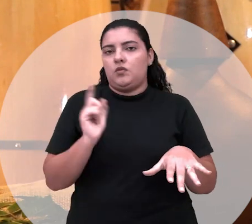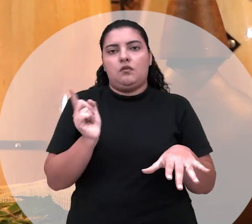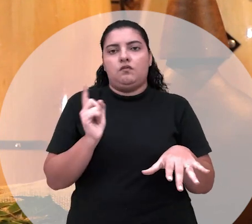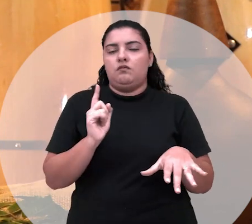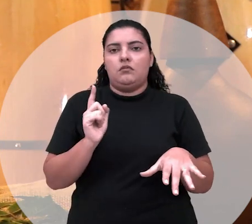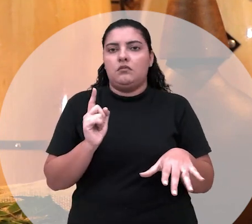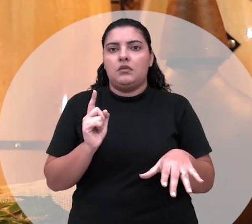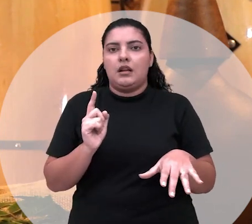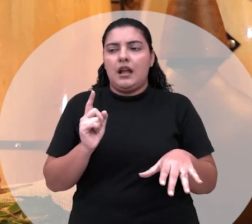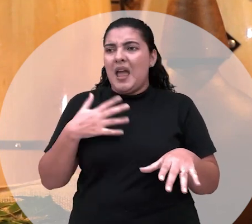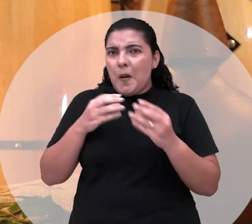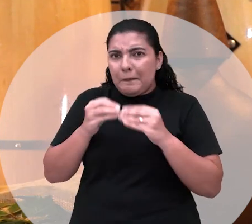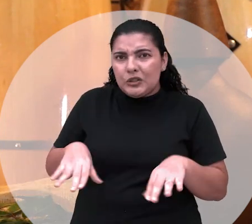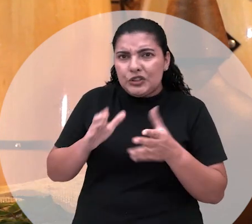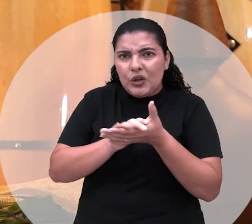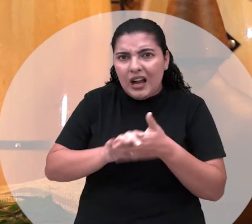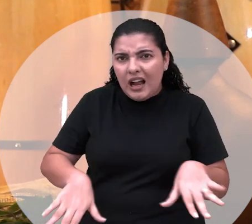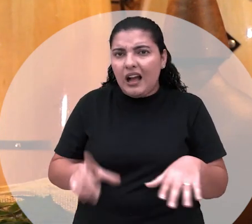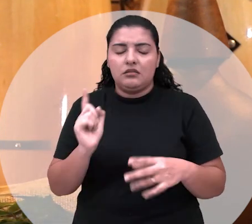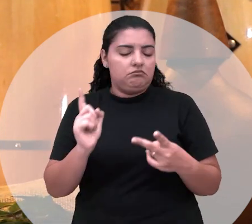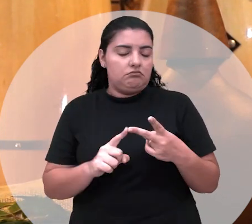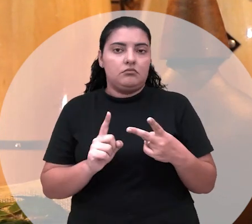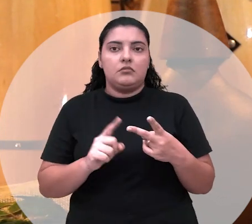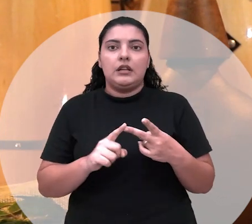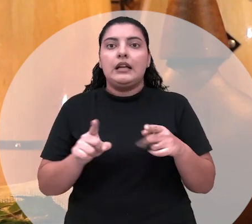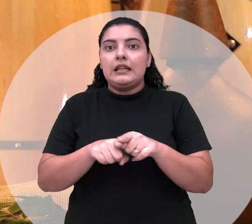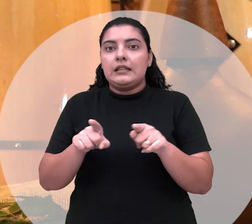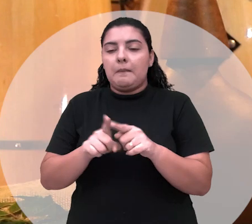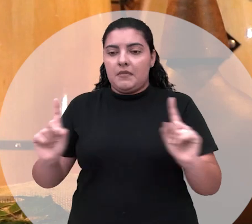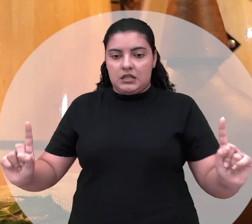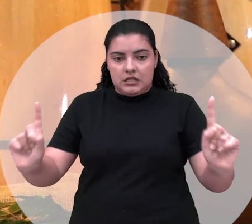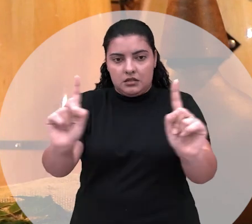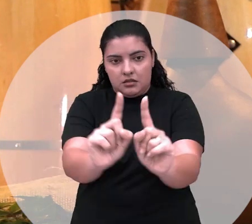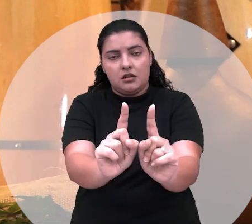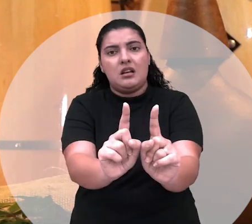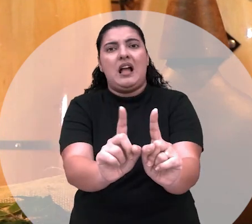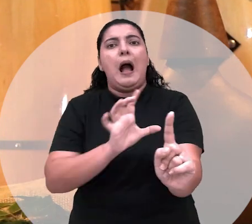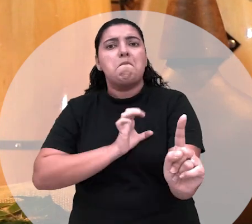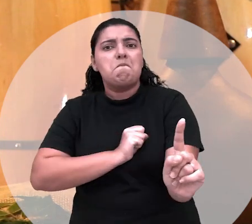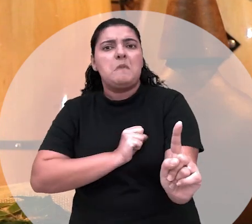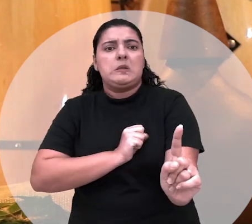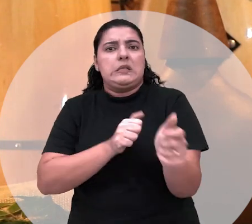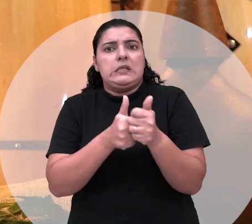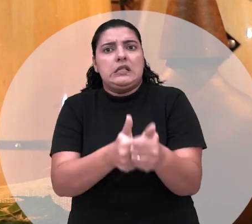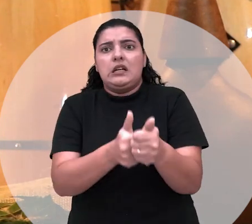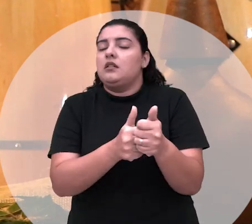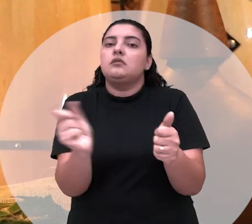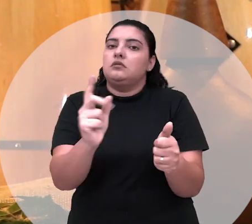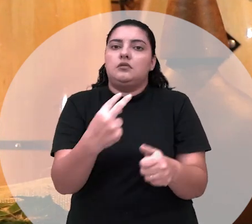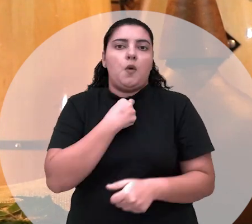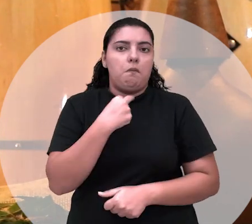Não destruo lá. Eu não faço trabalho de amarração que eu não tiro o livre-arbítrio de ninguém que eu não quero que ninguém tire o meu.